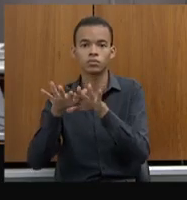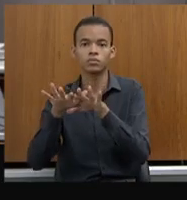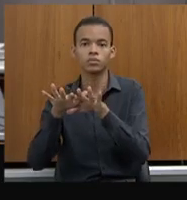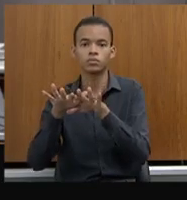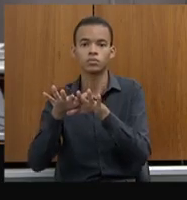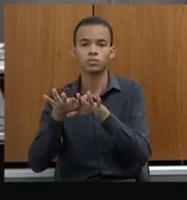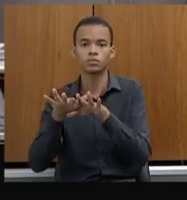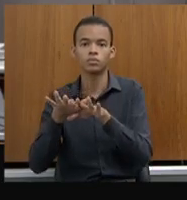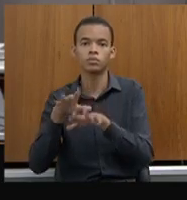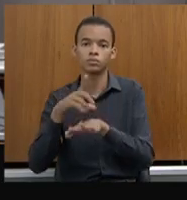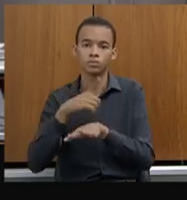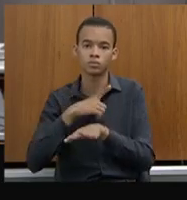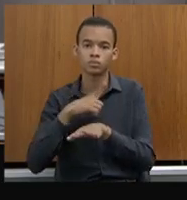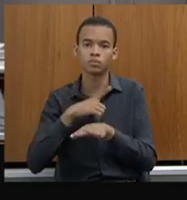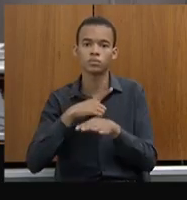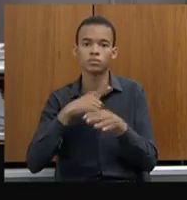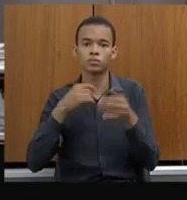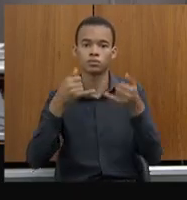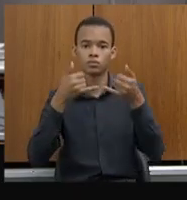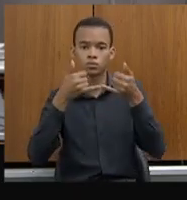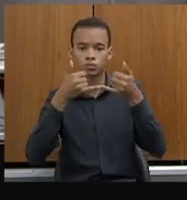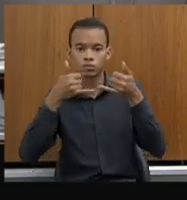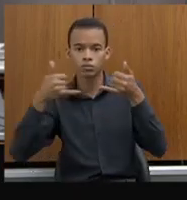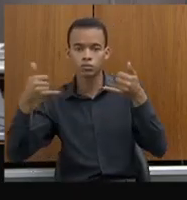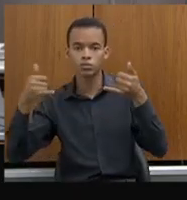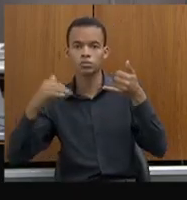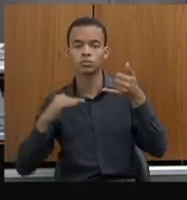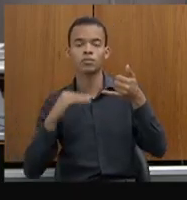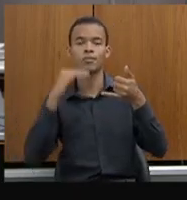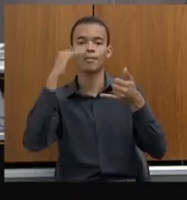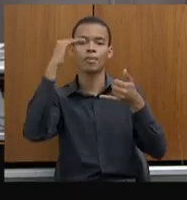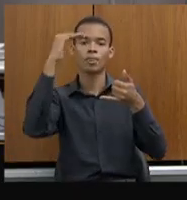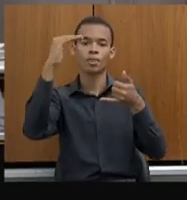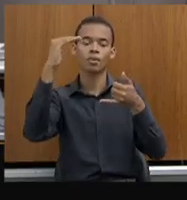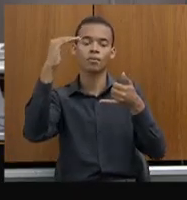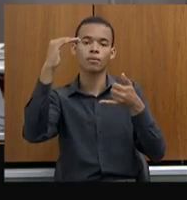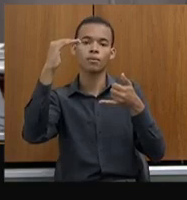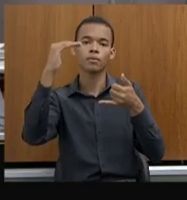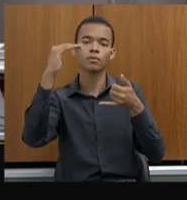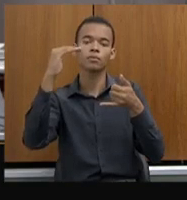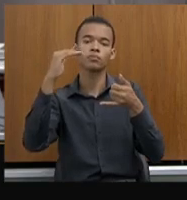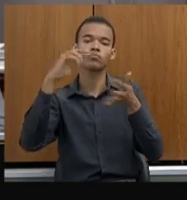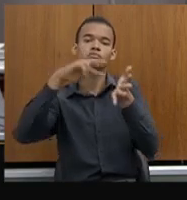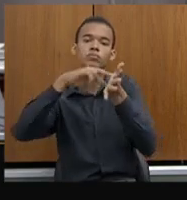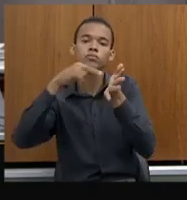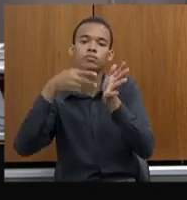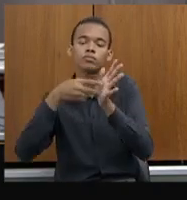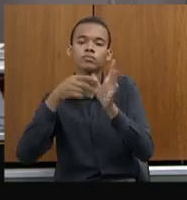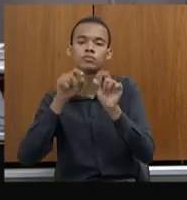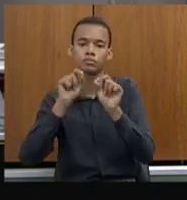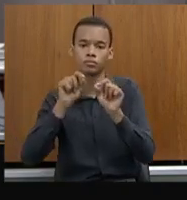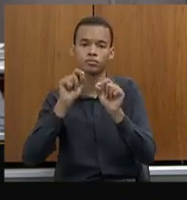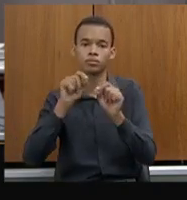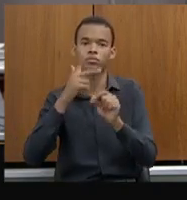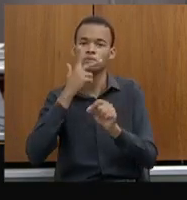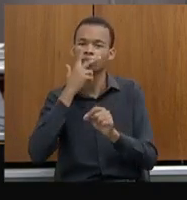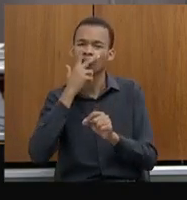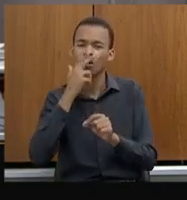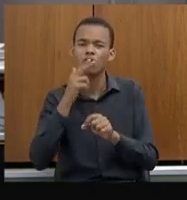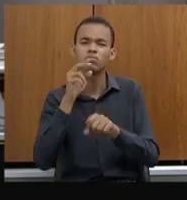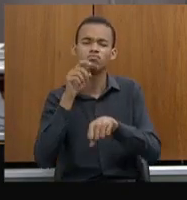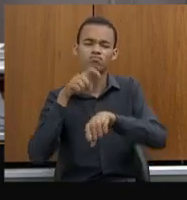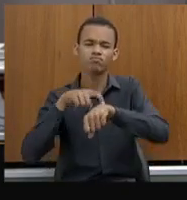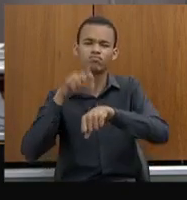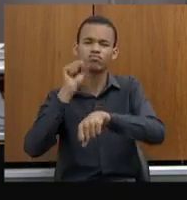que estão acima da linha, significa que tinham um tempo bem superior